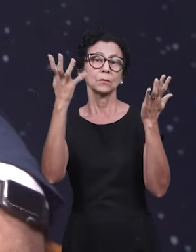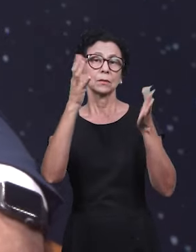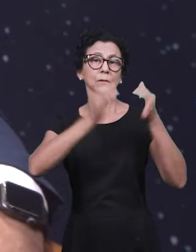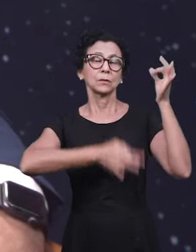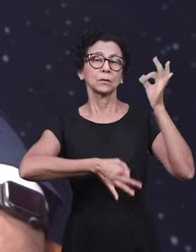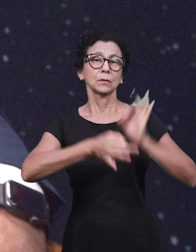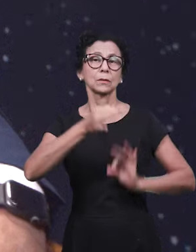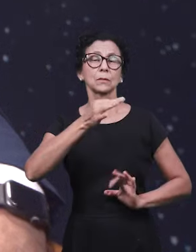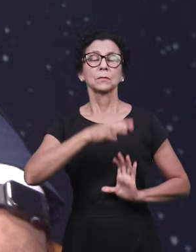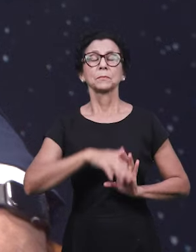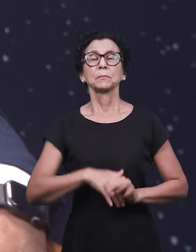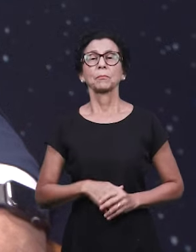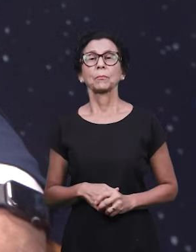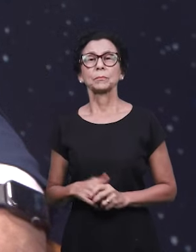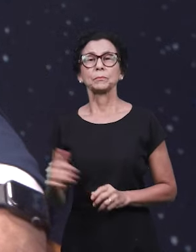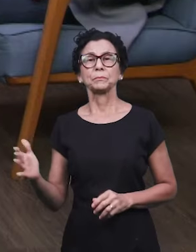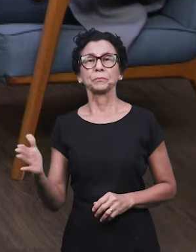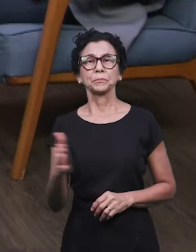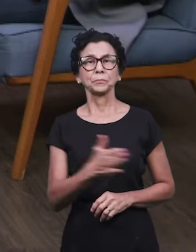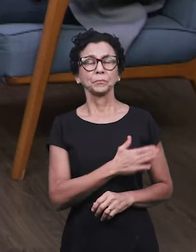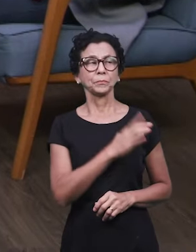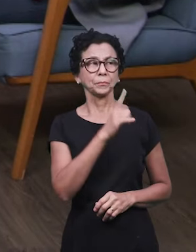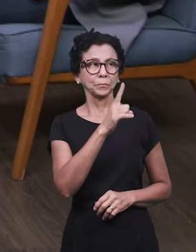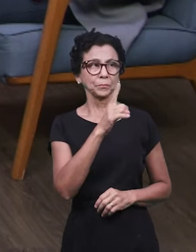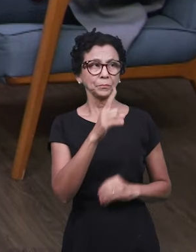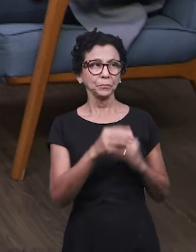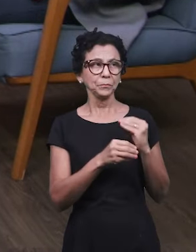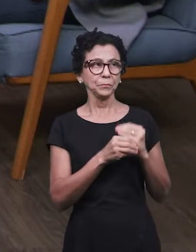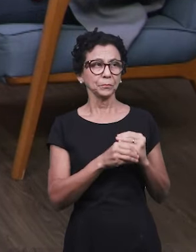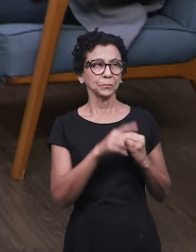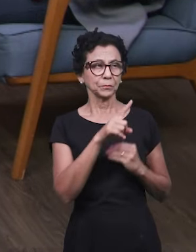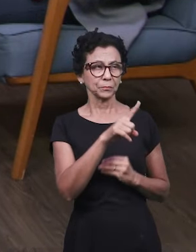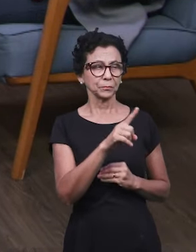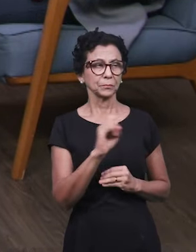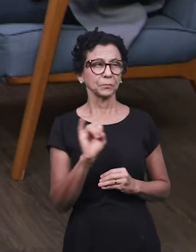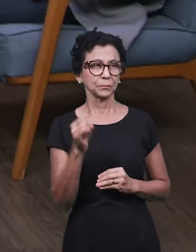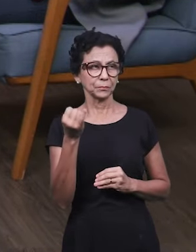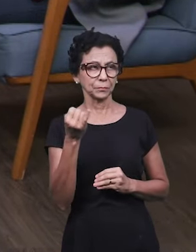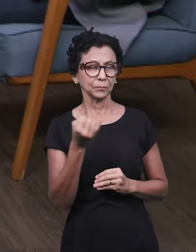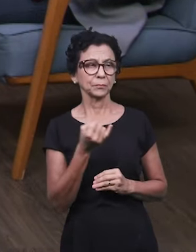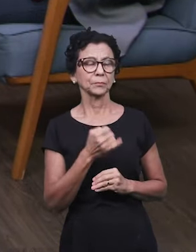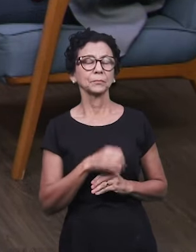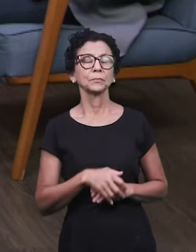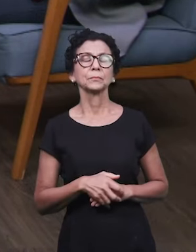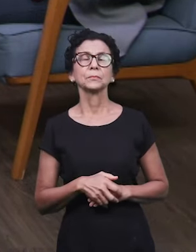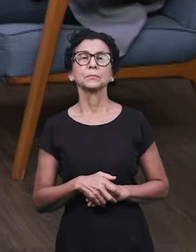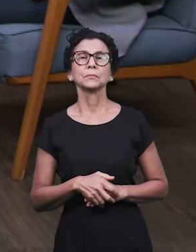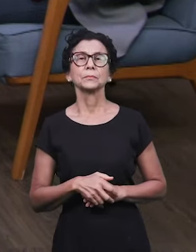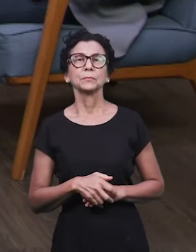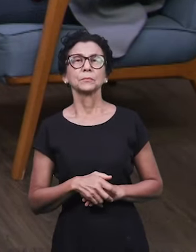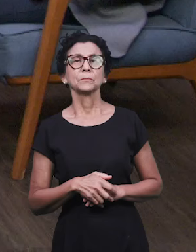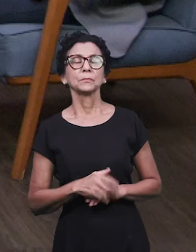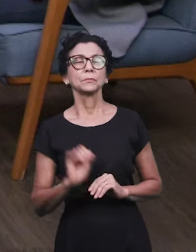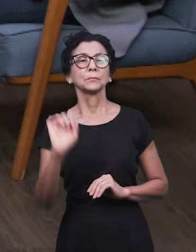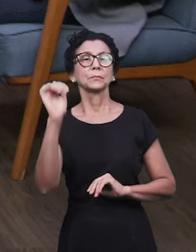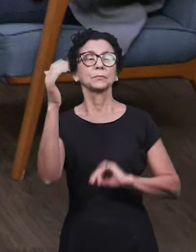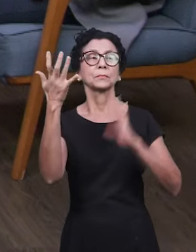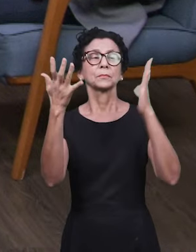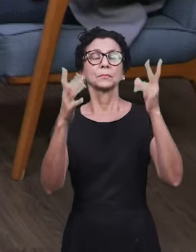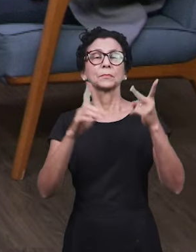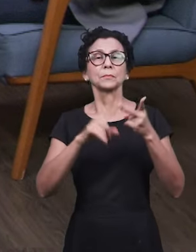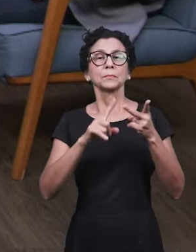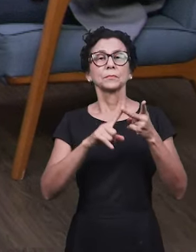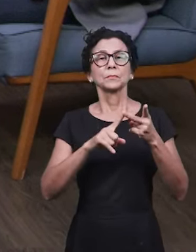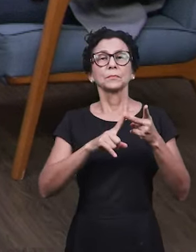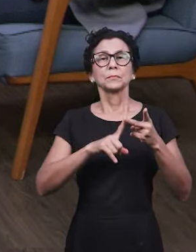pegar como gancho aqui essa última expressão que você usou aqui, sinais e juízos, e uma abordagem que o pastor Daniel